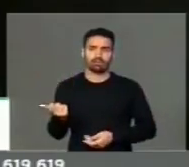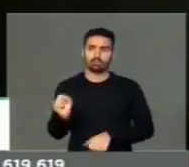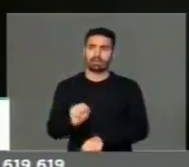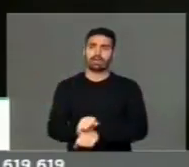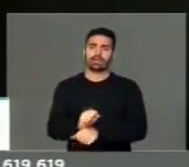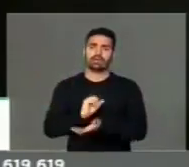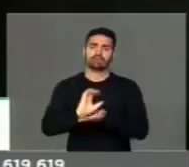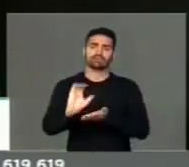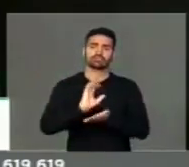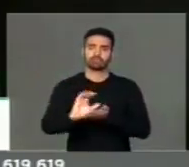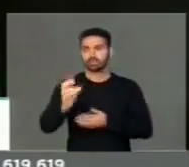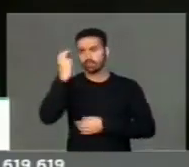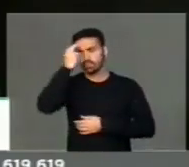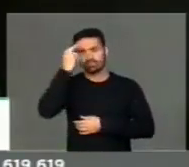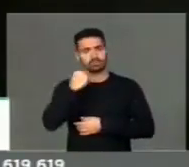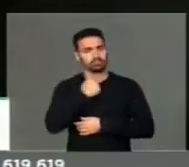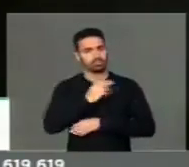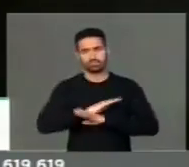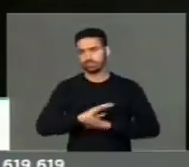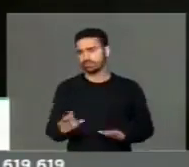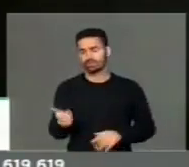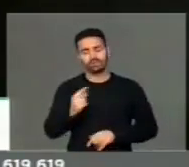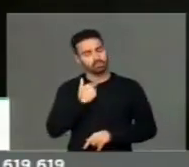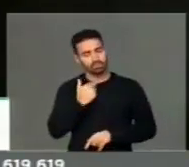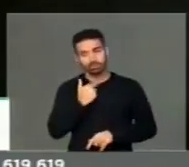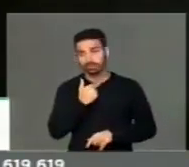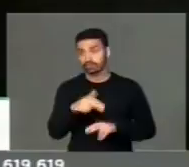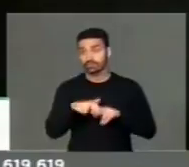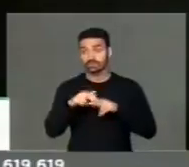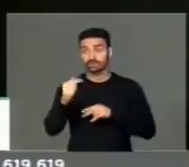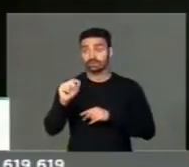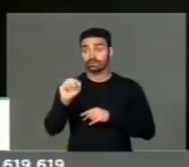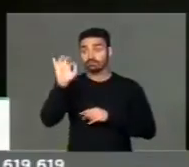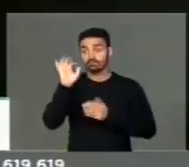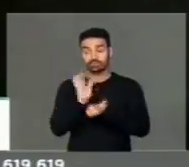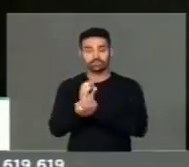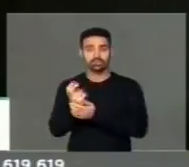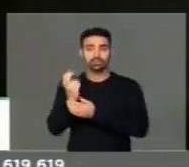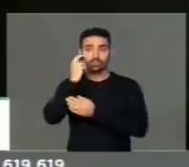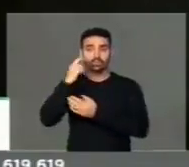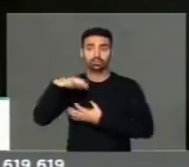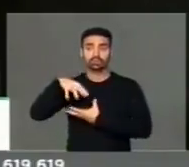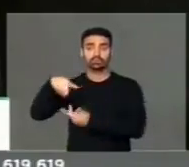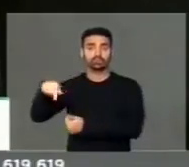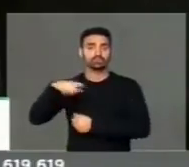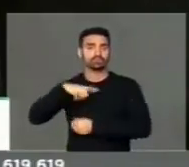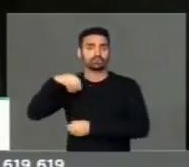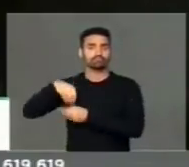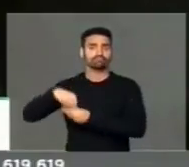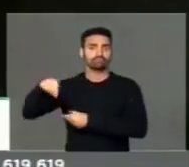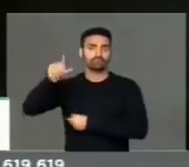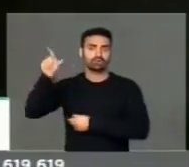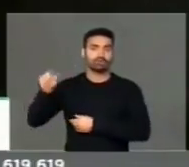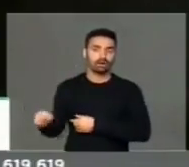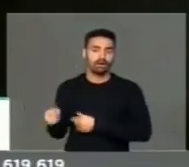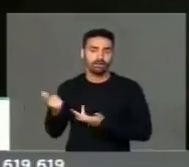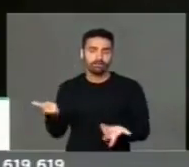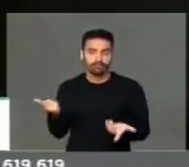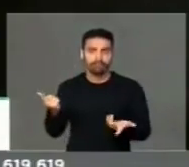na cultura. Um país que concentra 70% do patrimônio cultural do mundo, um país que promove